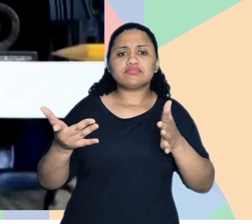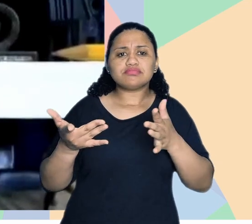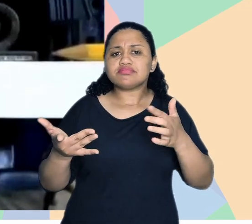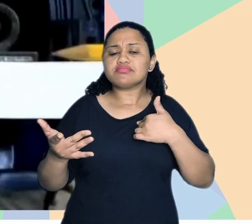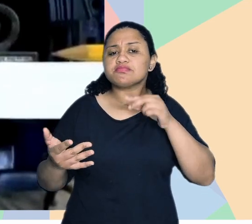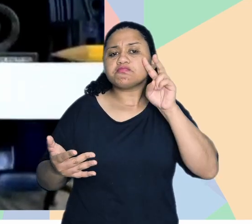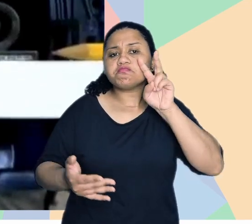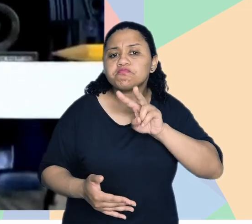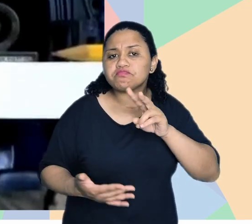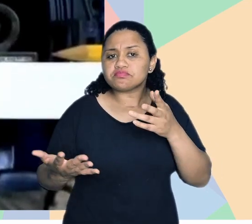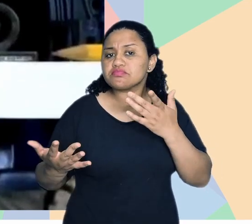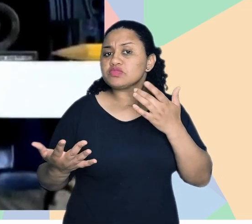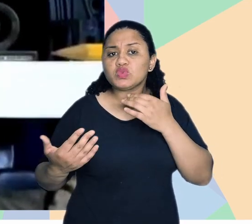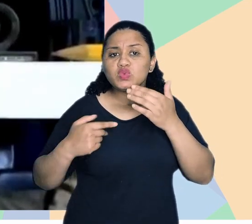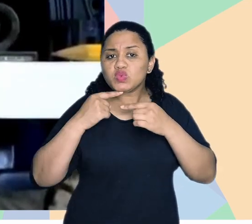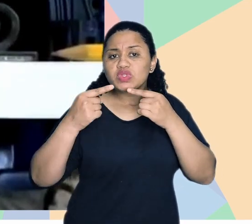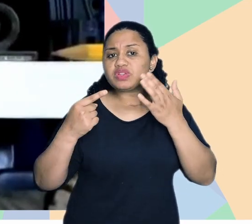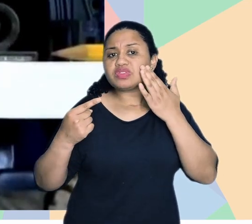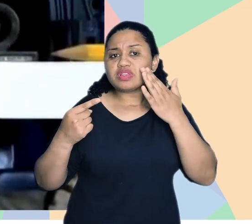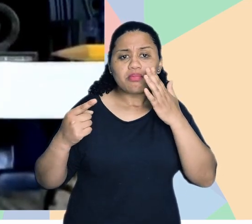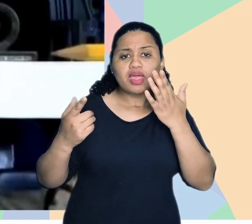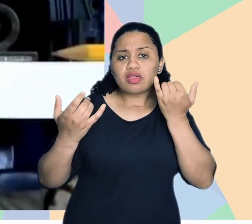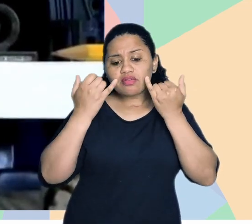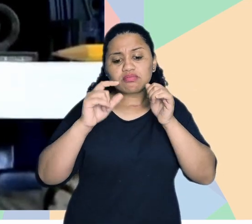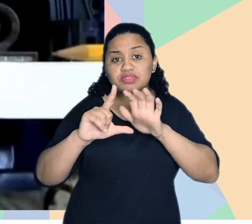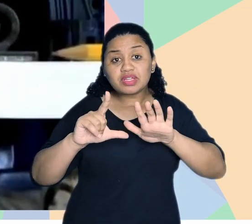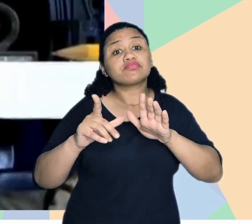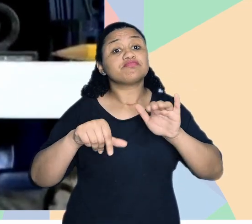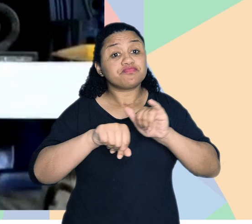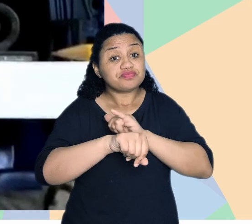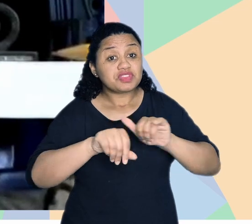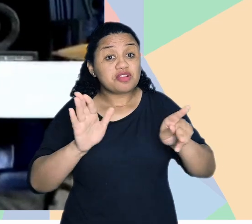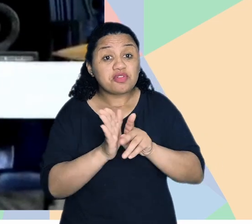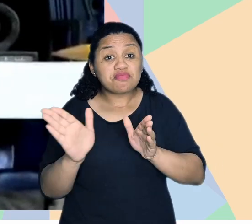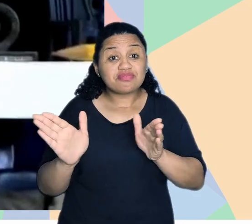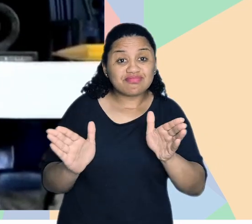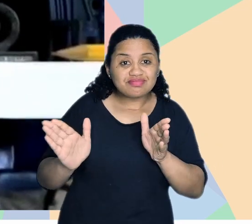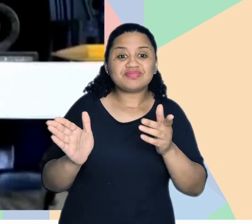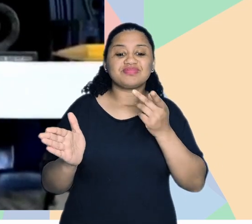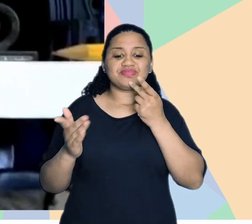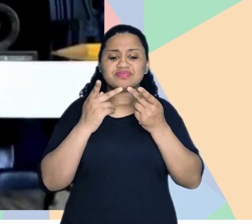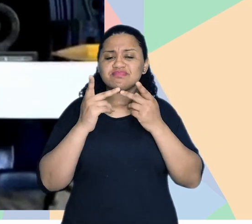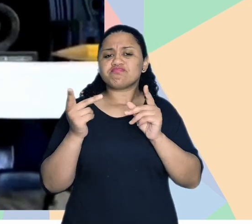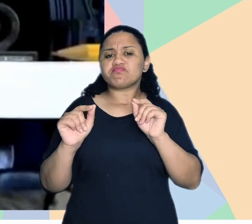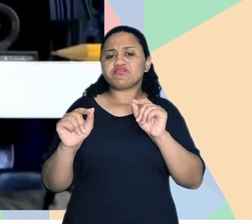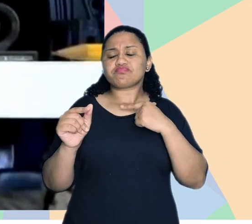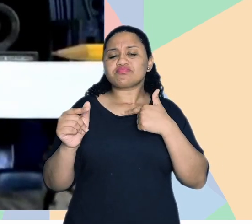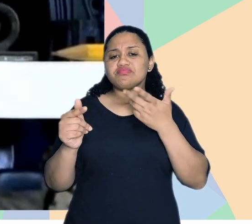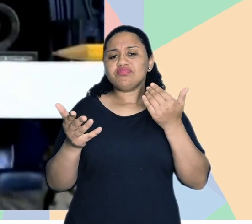E aí? Se eu não enxergo, então, eu não tenho acesso a nenhum conteúdo, né? Então, normas técnicas de acessibilidade. A gente falou do 90 e 50.